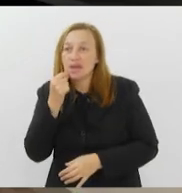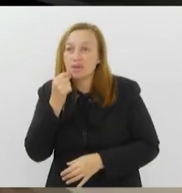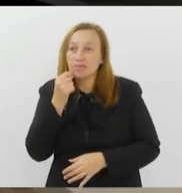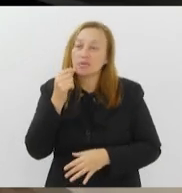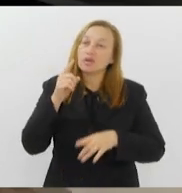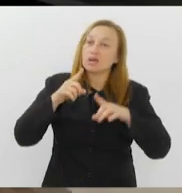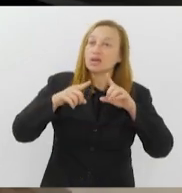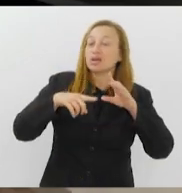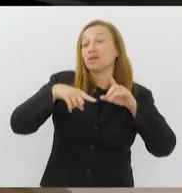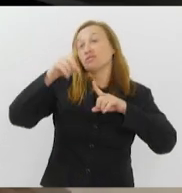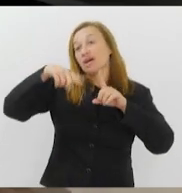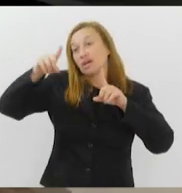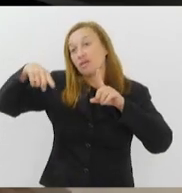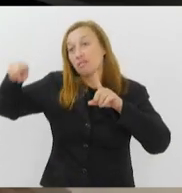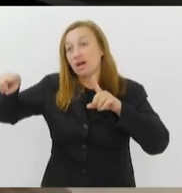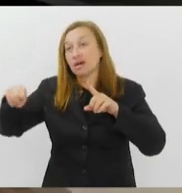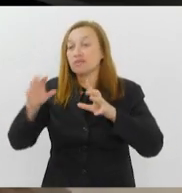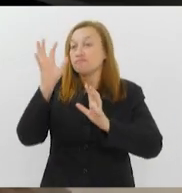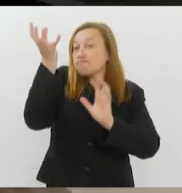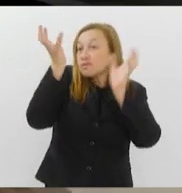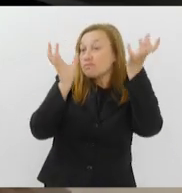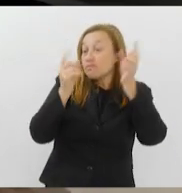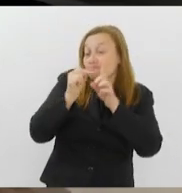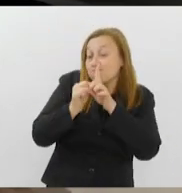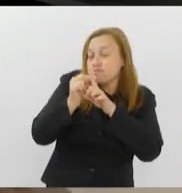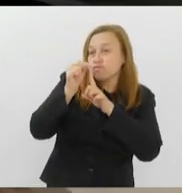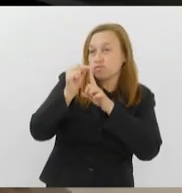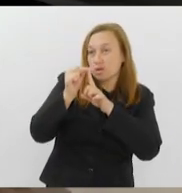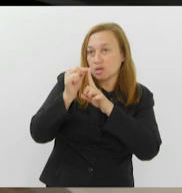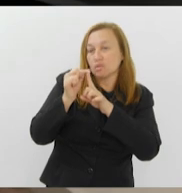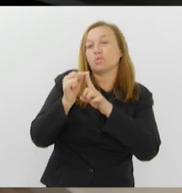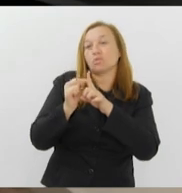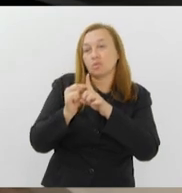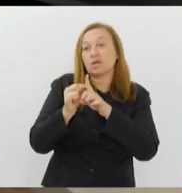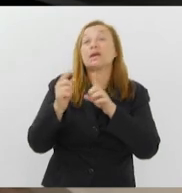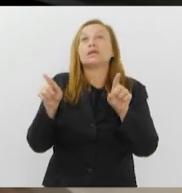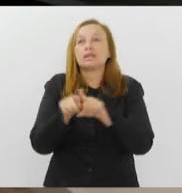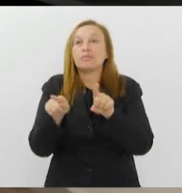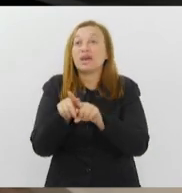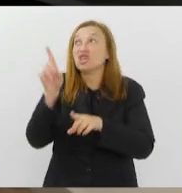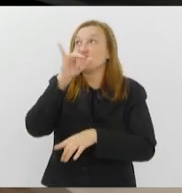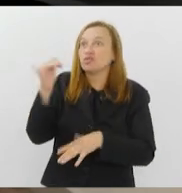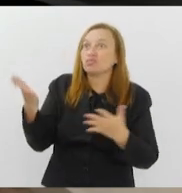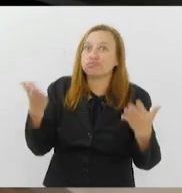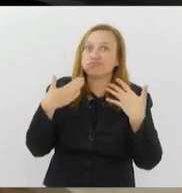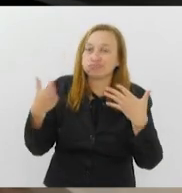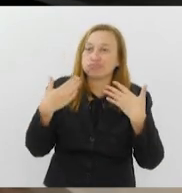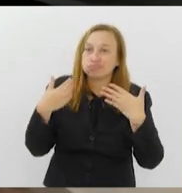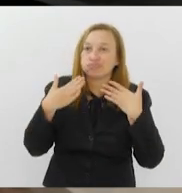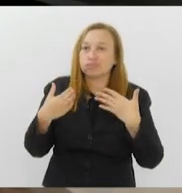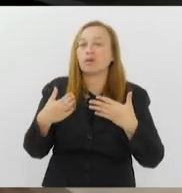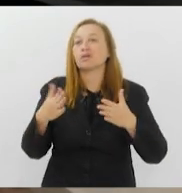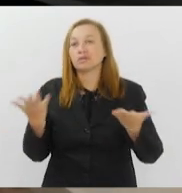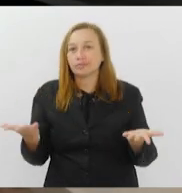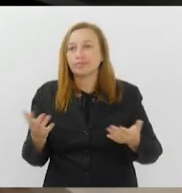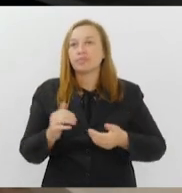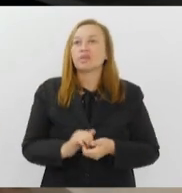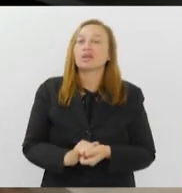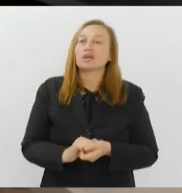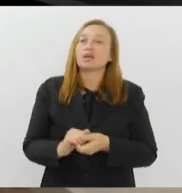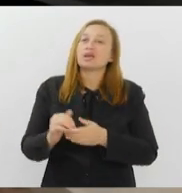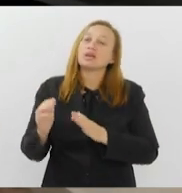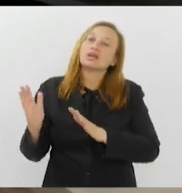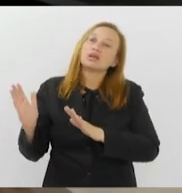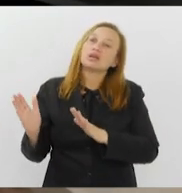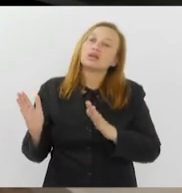mais nestes dois meses com quedas mais acentuadas, mas também dias de calor mais intenso. E durante a passagem dessas frentes